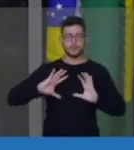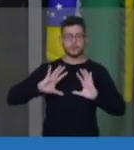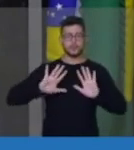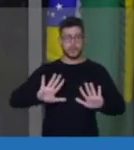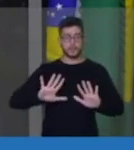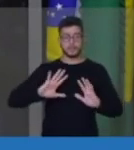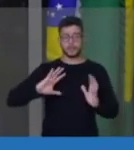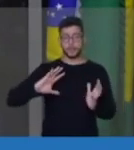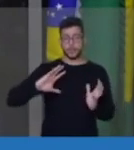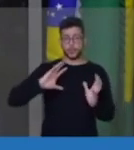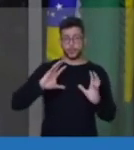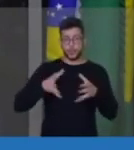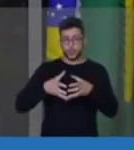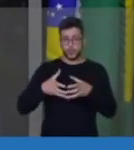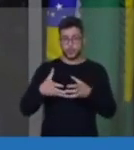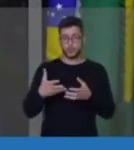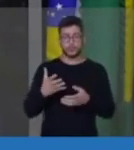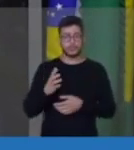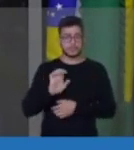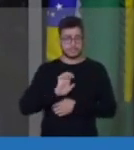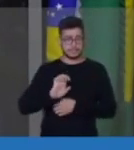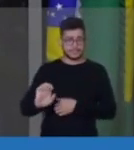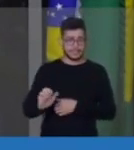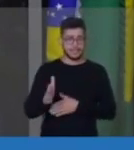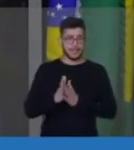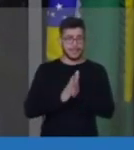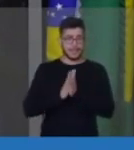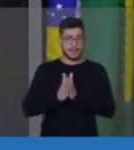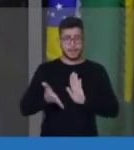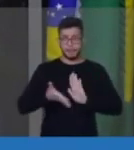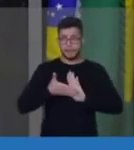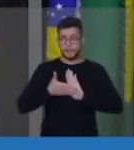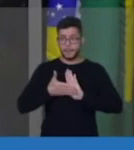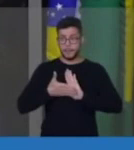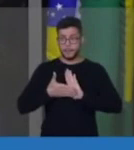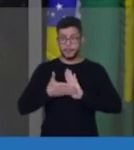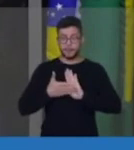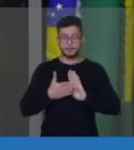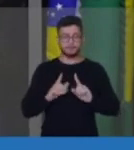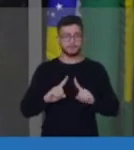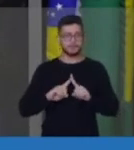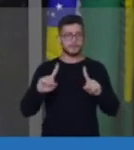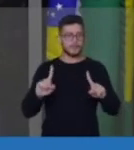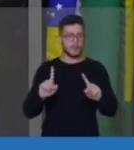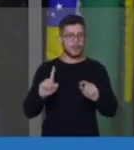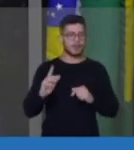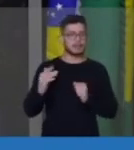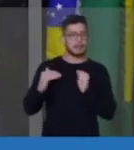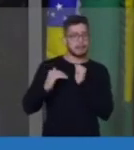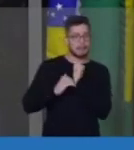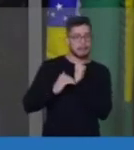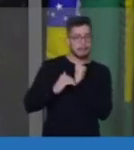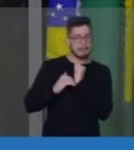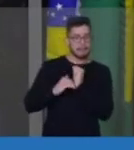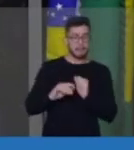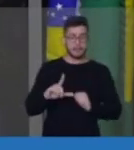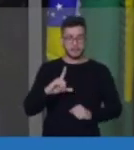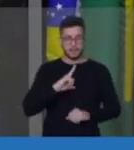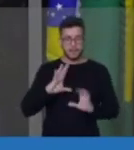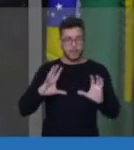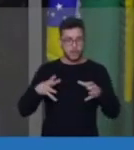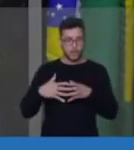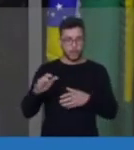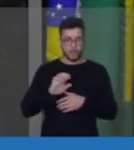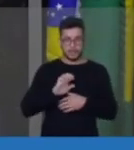Comemorava até silenciosamente e vocês vão saber de quem eu estou falando. De todos aqueles esquerdistas que não